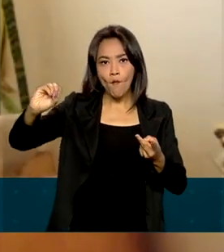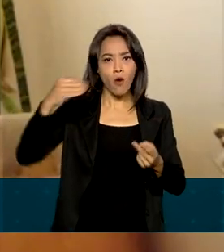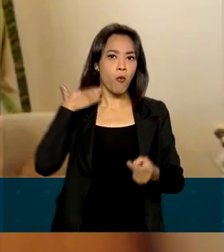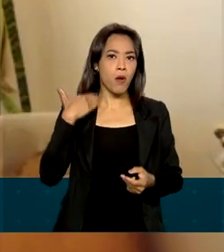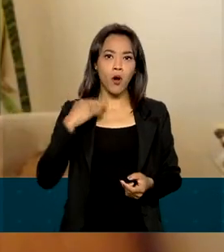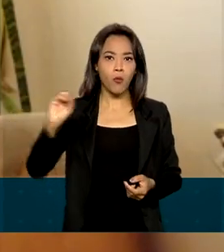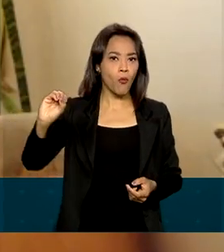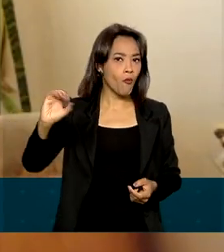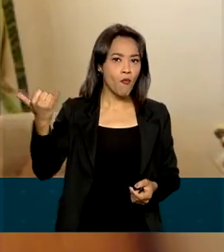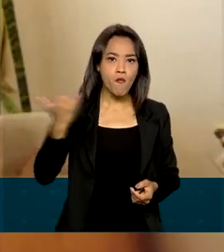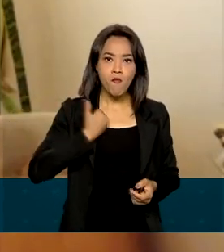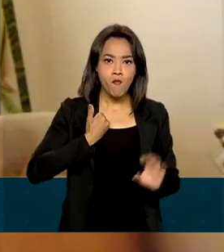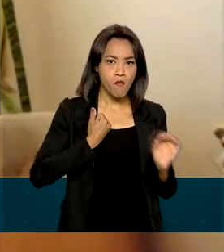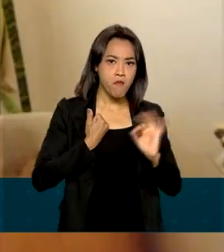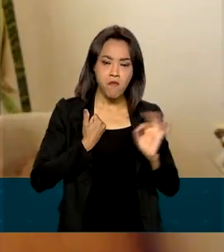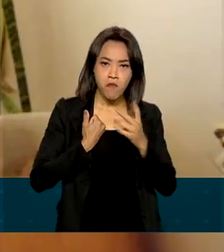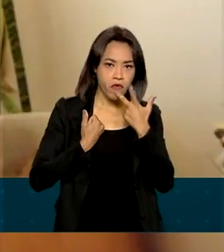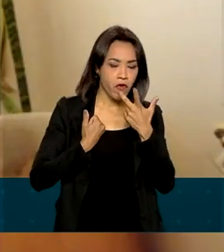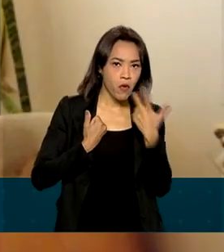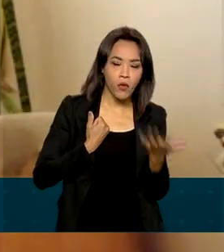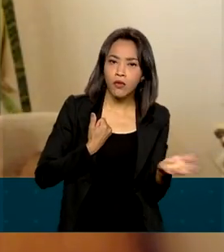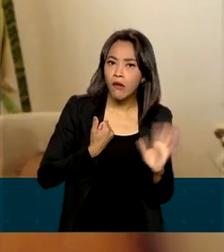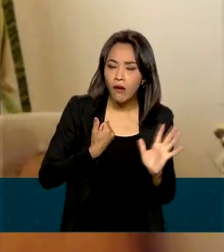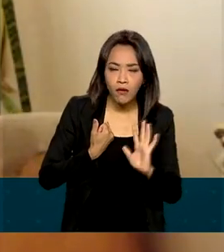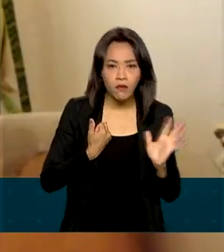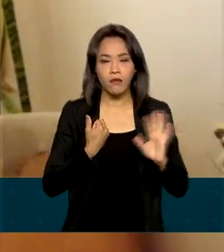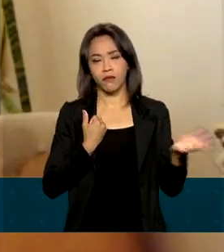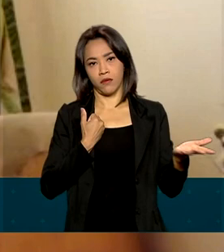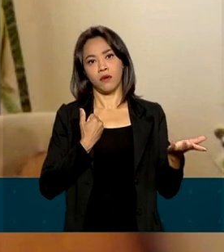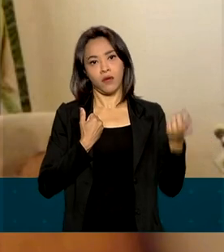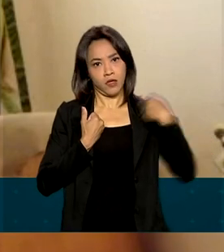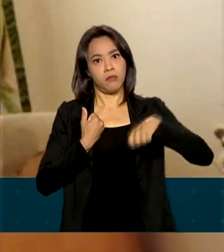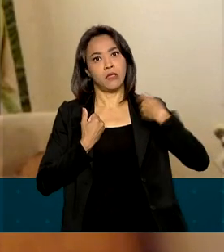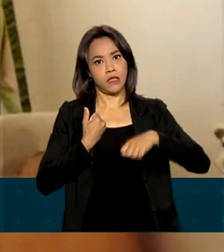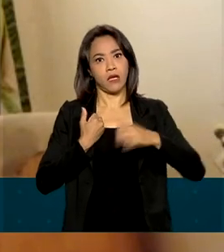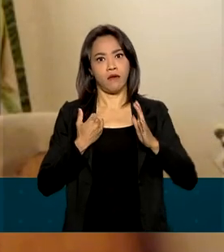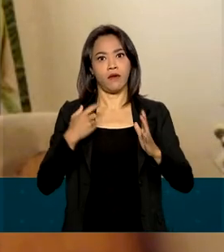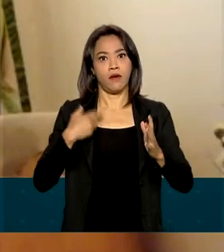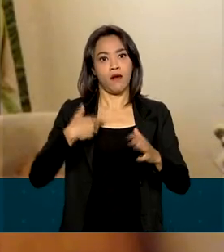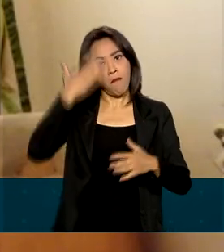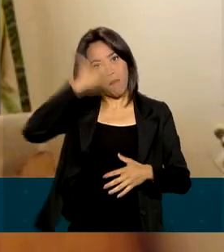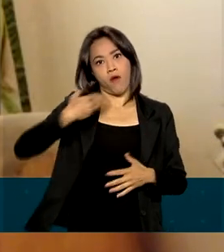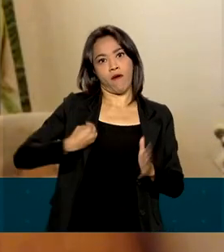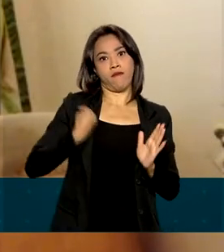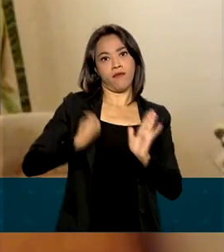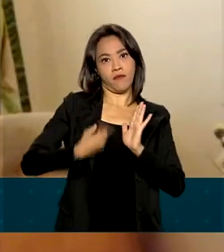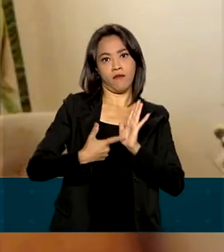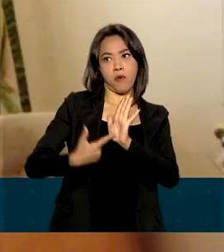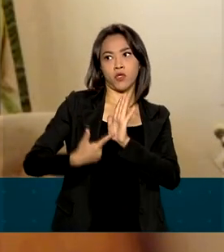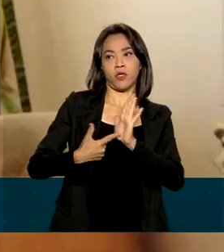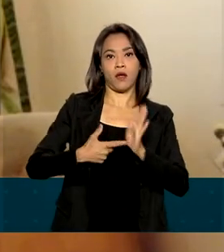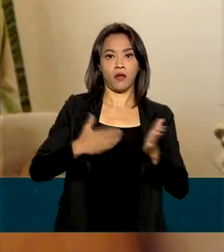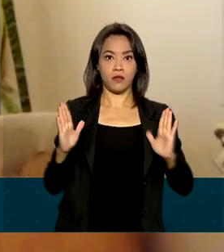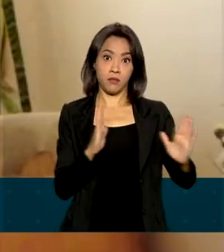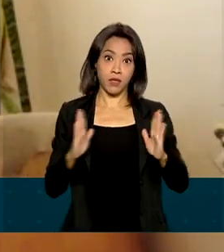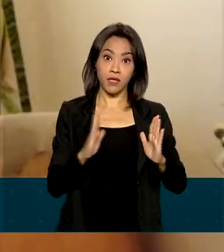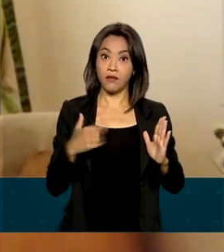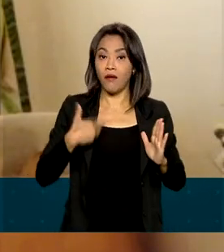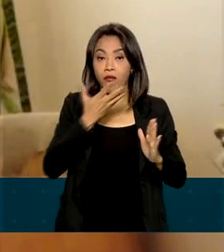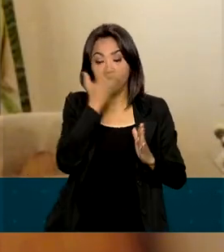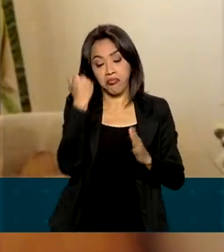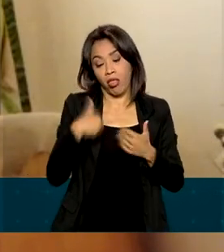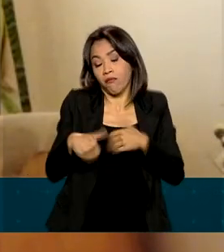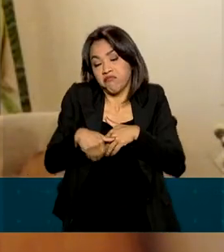também não enfatizou, não confirmou que estava no período, eu deixei passar o